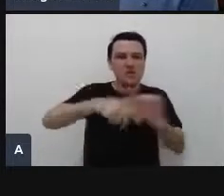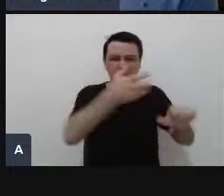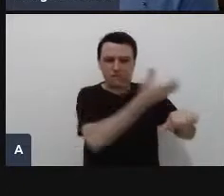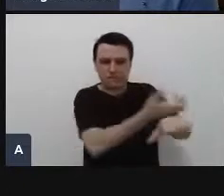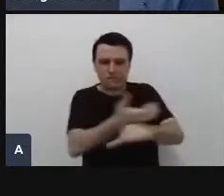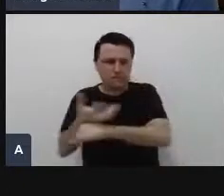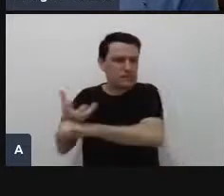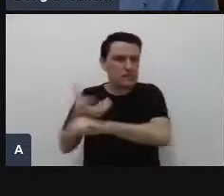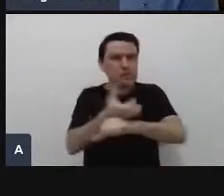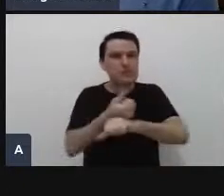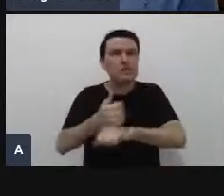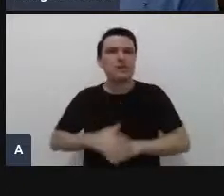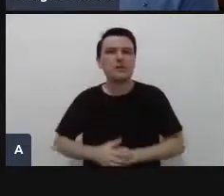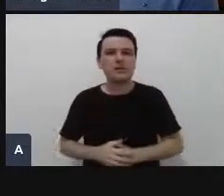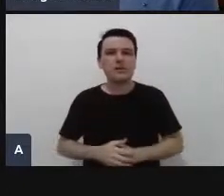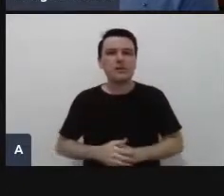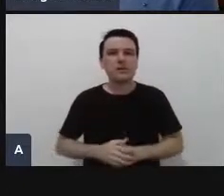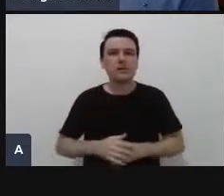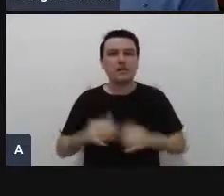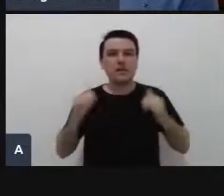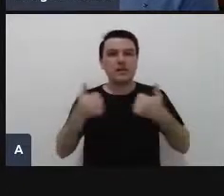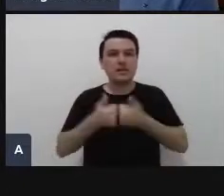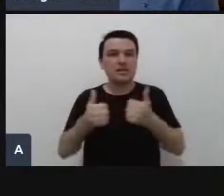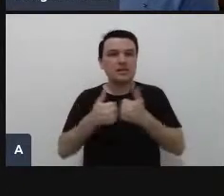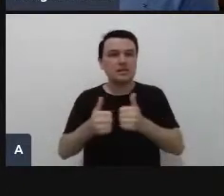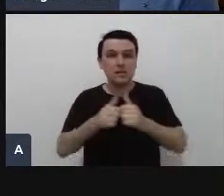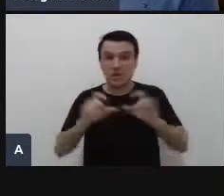transporte exclusivo dos alunos